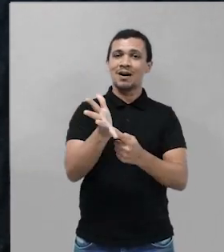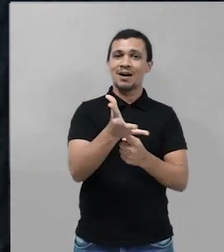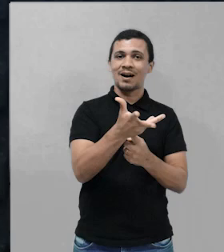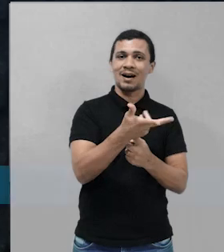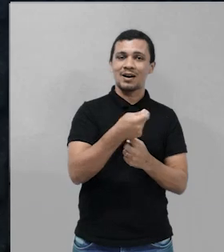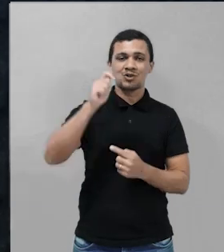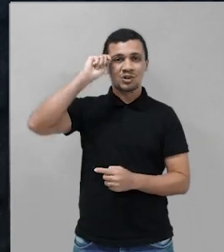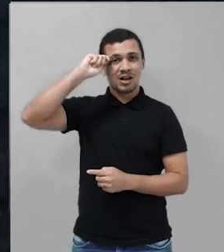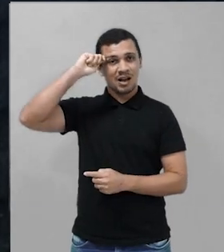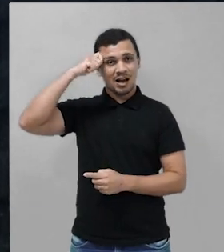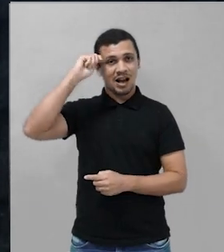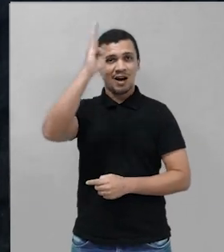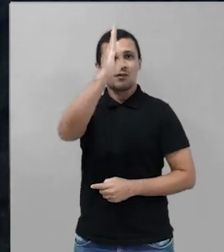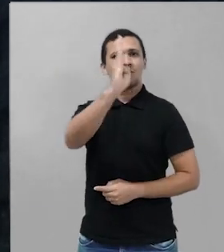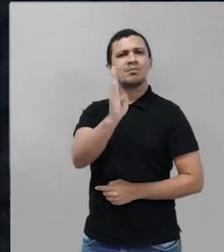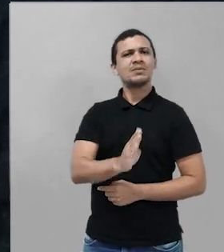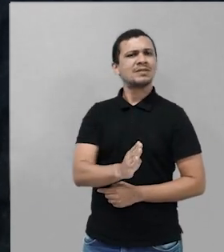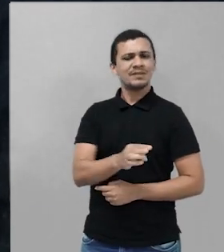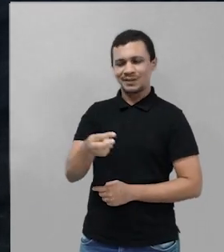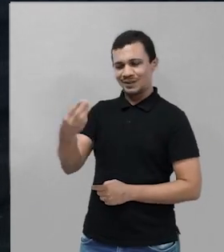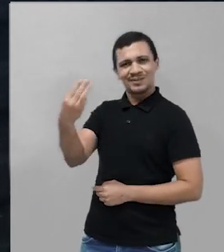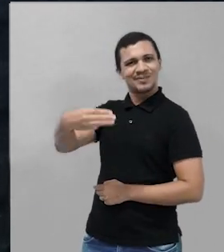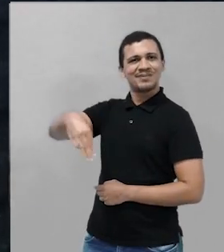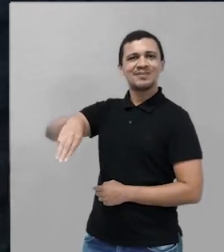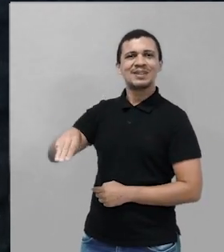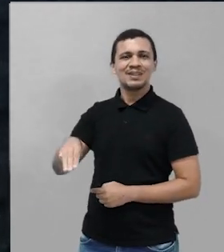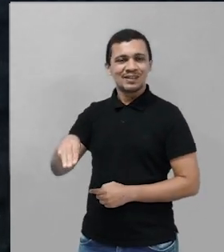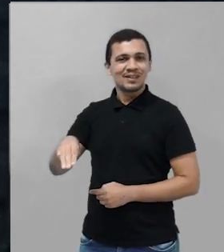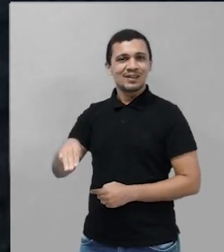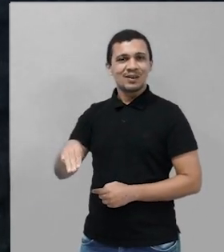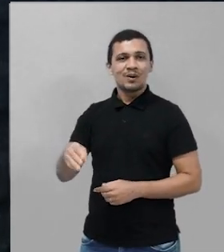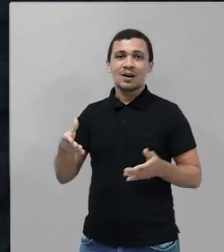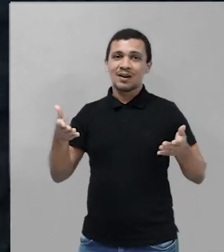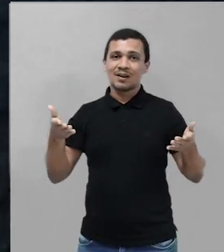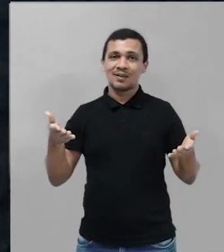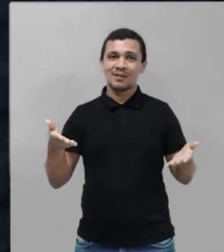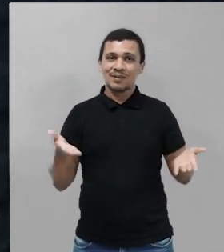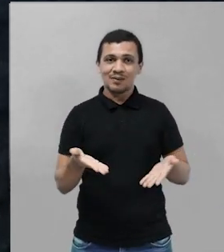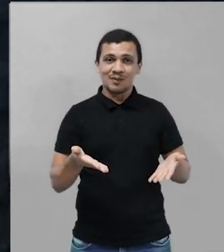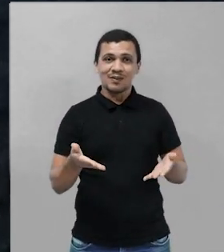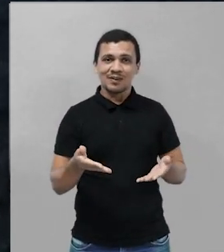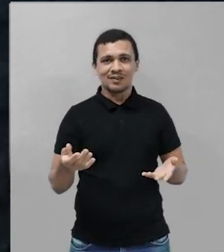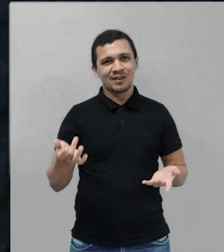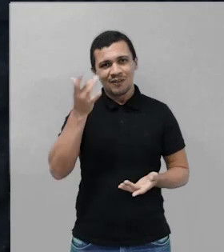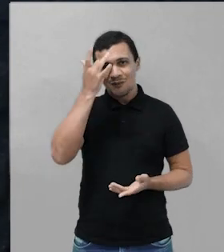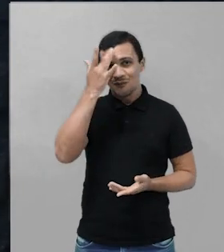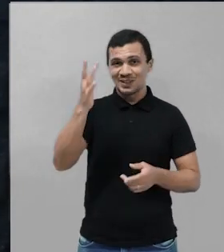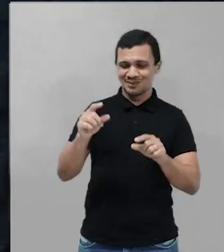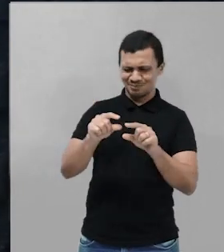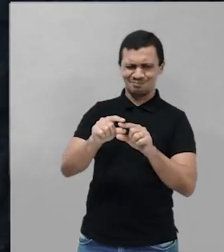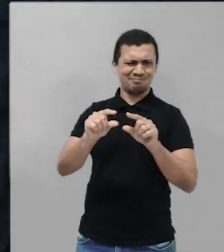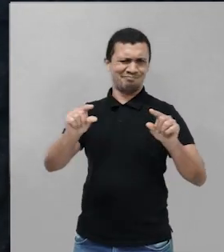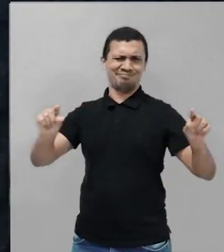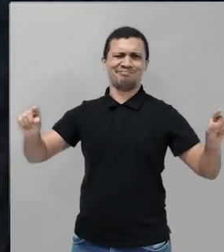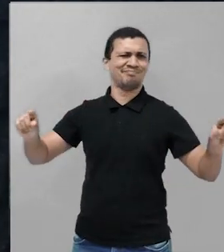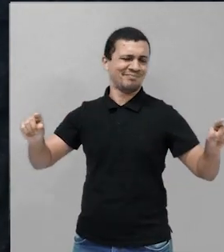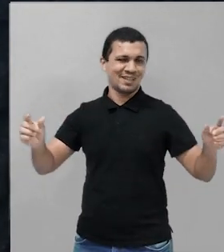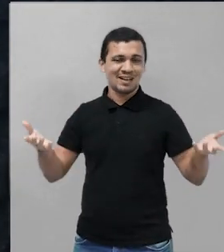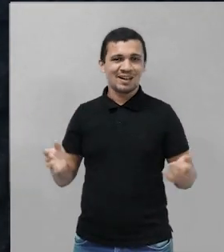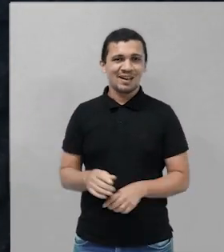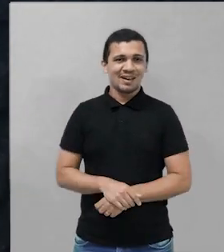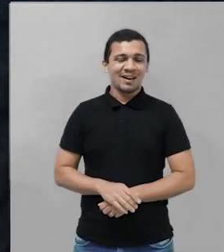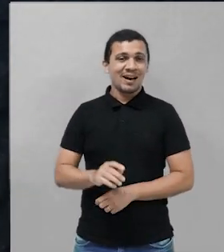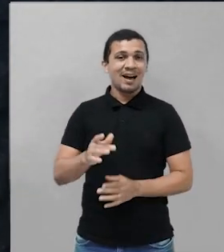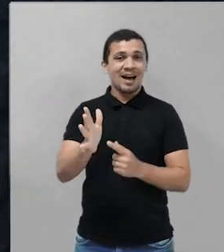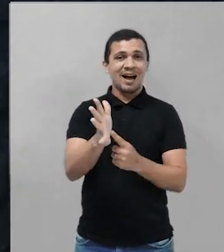Maranhão. E aí para facilitar essa frase inteira, eu vou chamar de afro-maranhense, que é só uma ramificação, não estou criando nenhuma